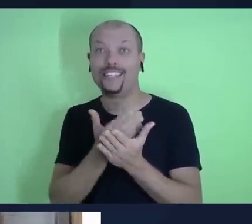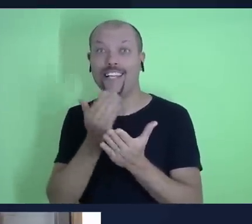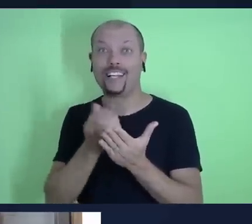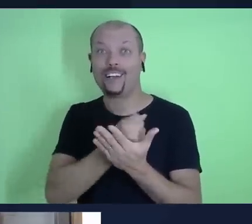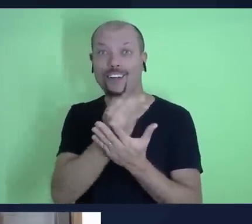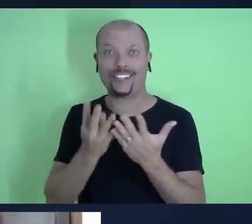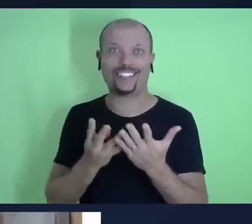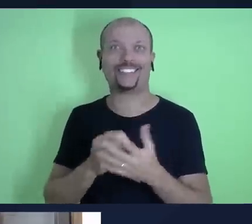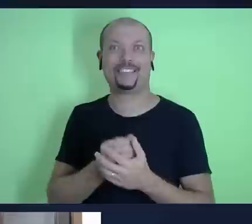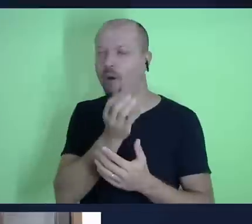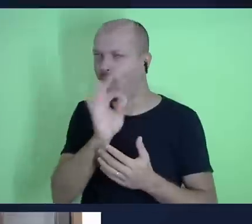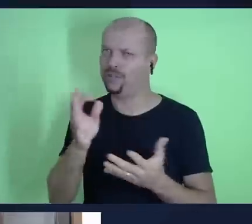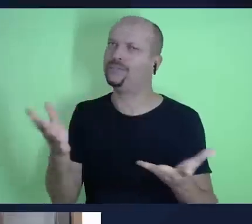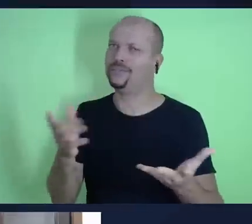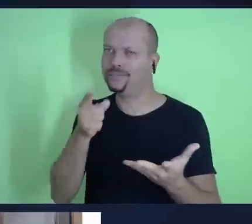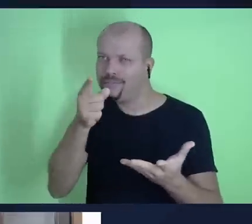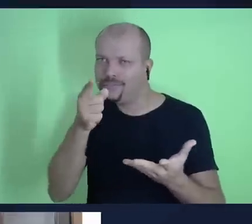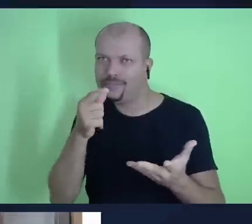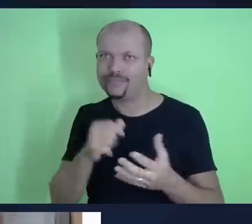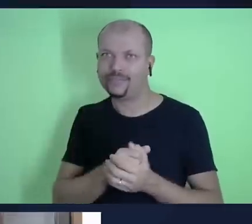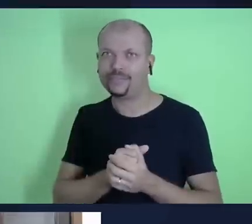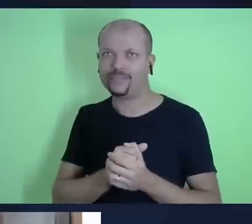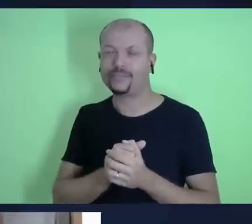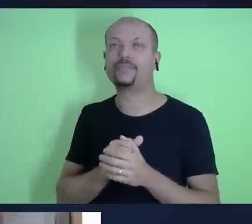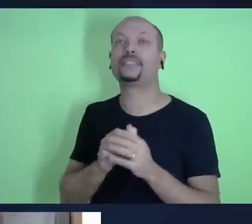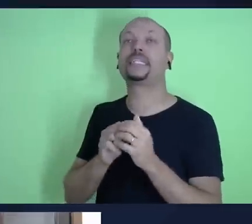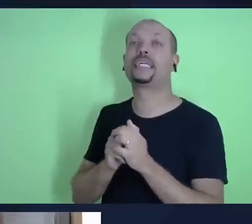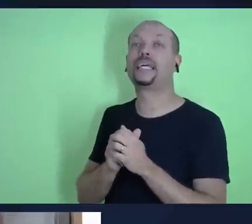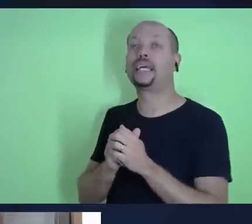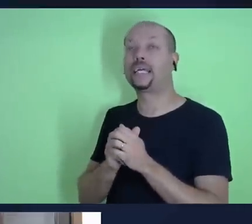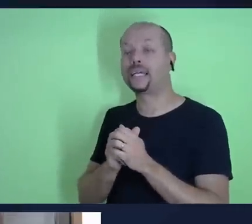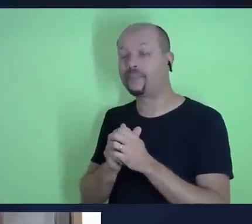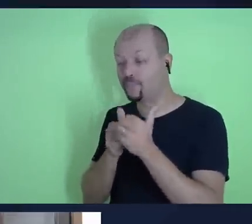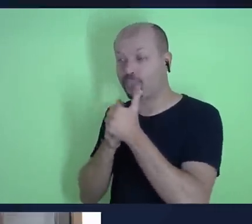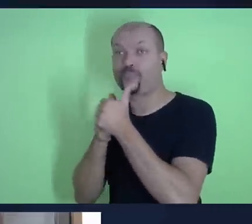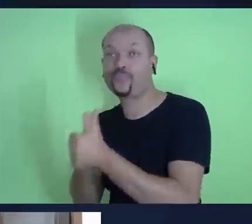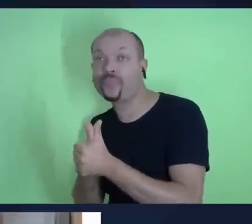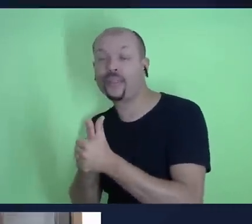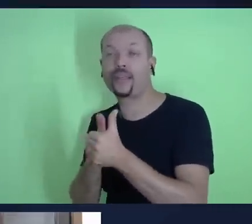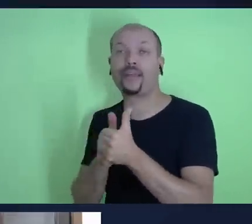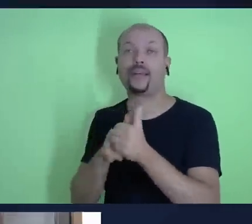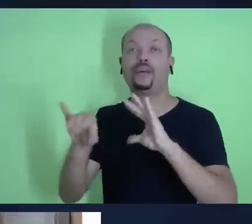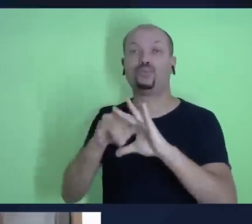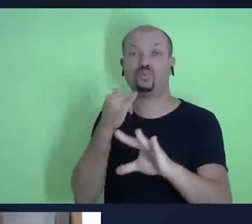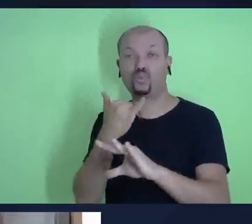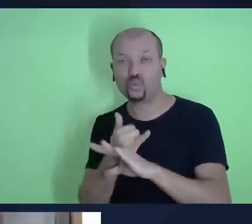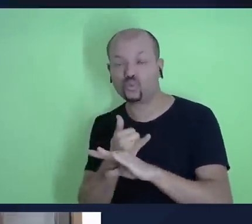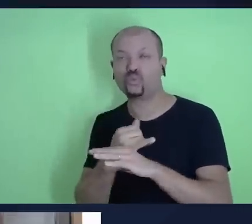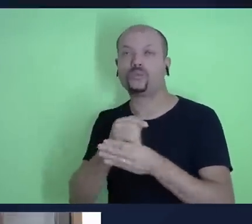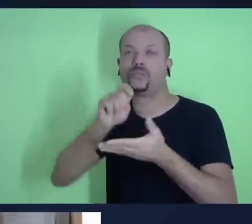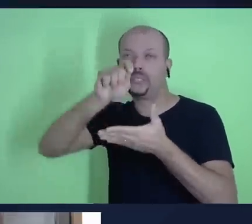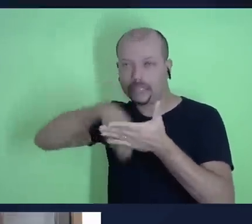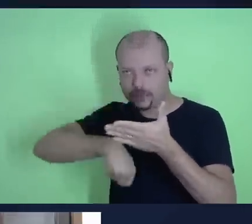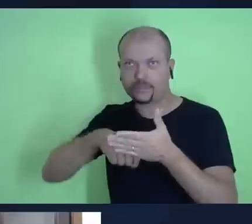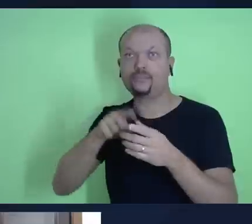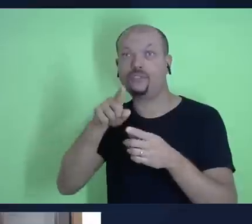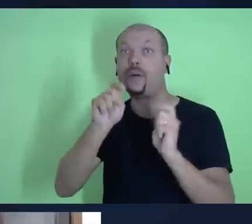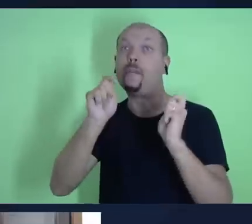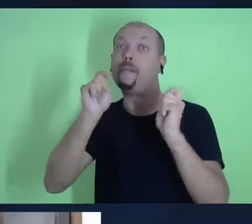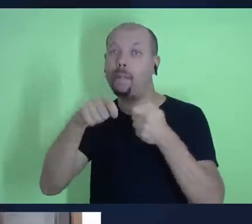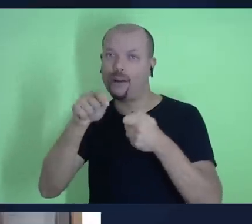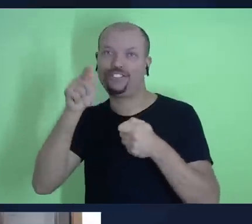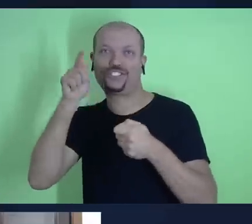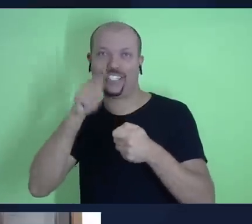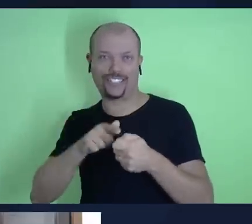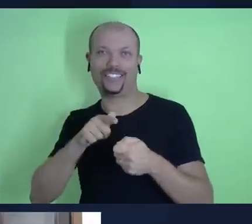você que seguir os nossos canais que se inscrever e compartilhar você está concorrendo em parceria com a